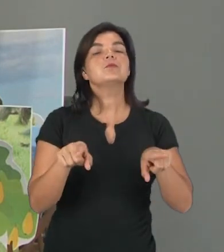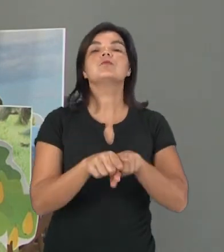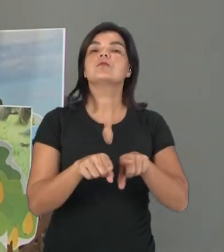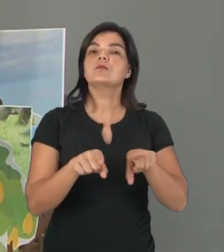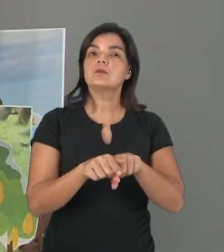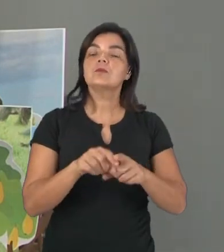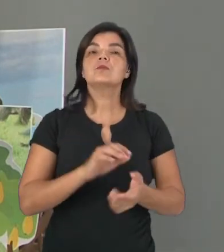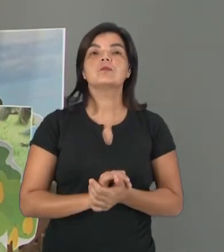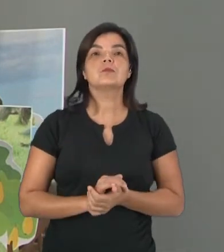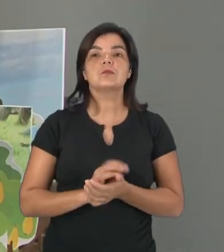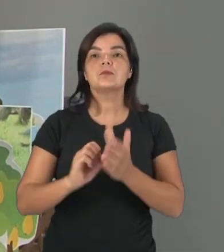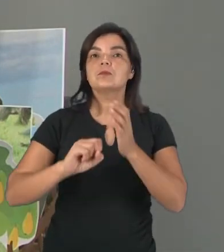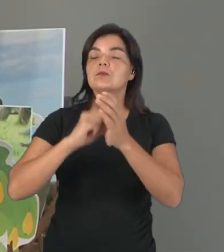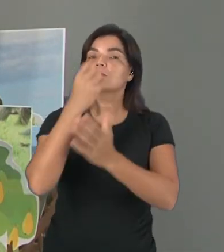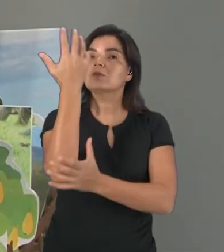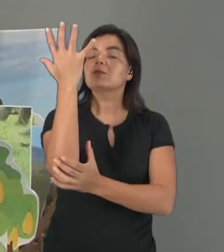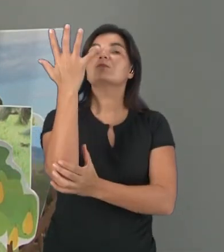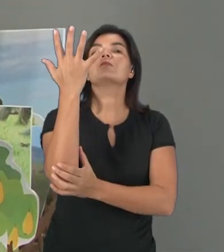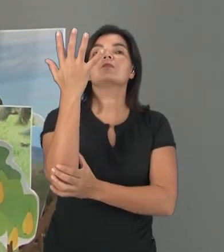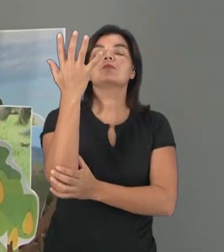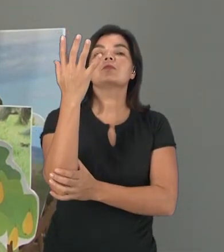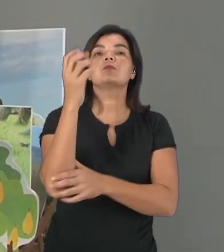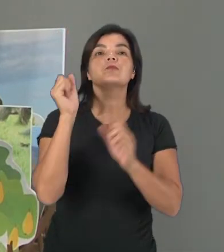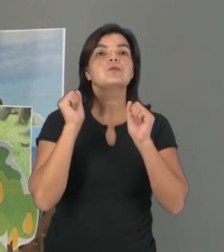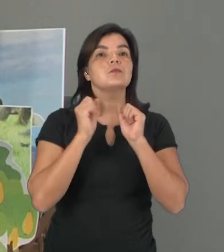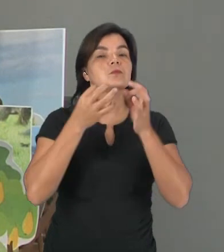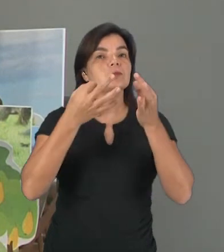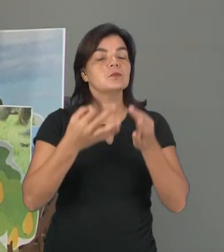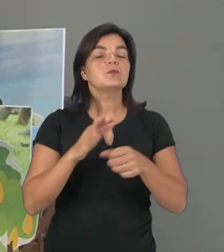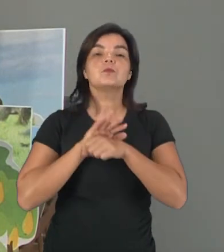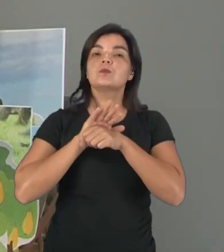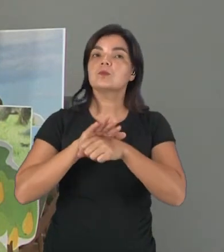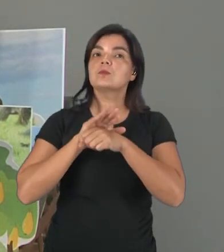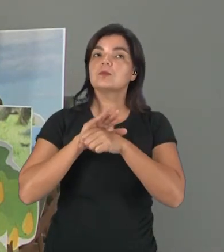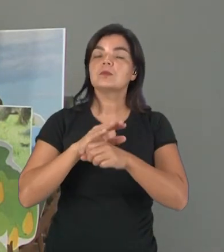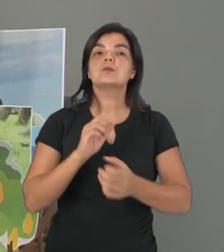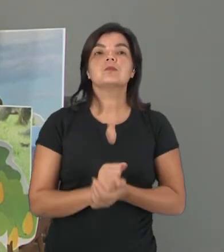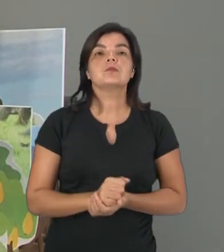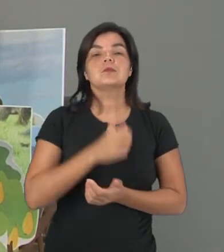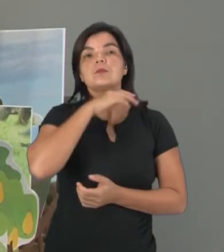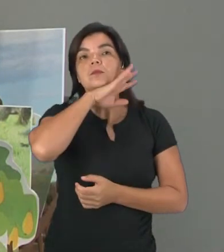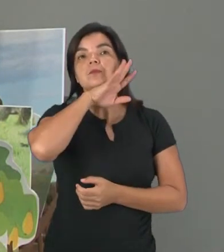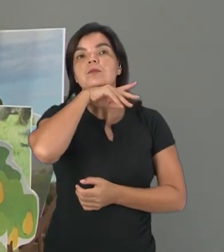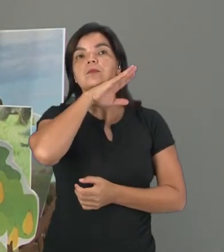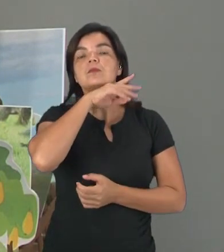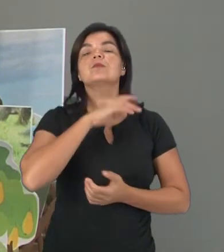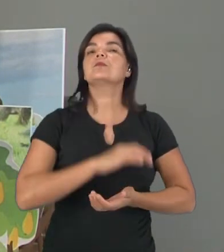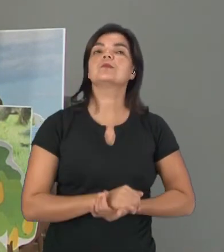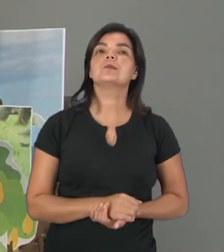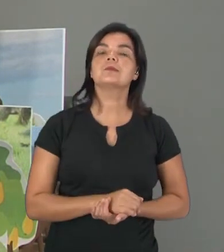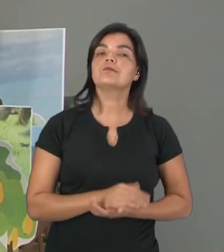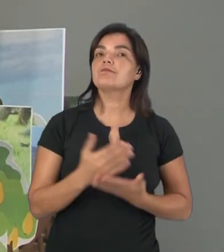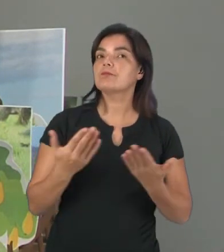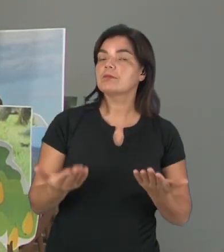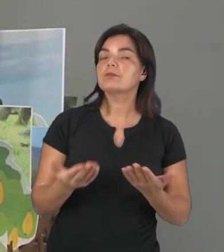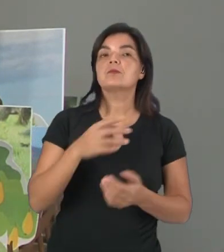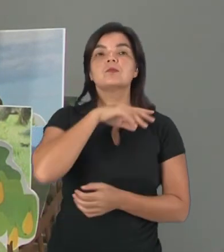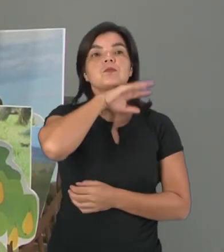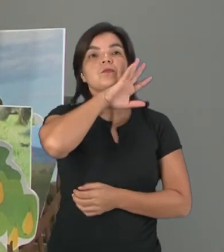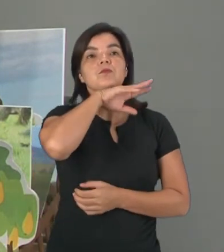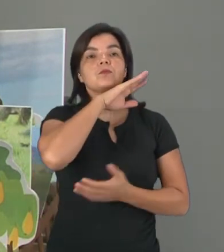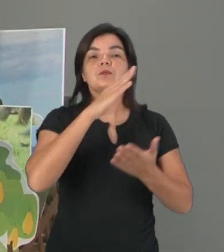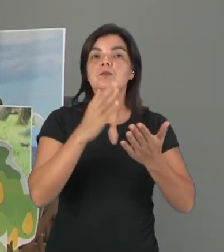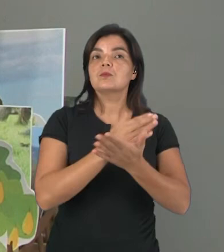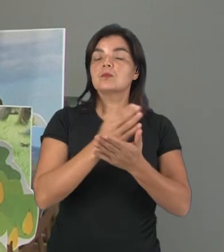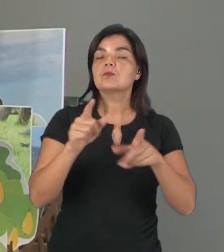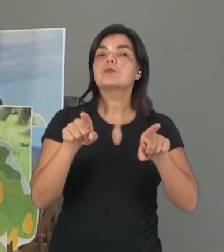possa florar. E ela floresce justamente com a ajuda dos animais. Afinal, os animais,